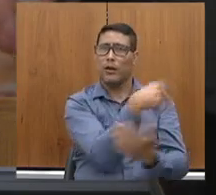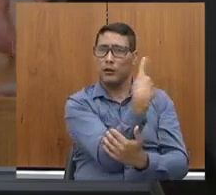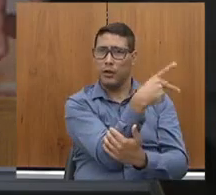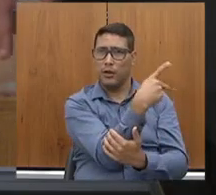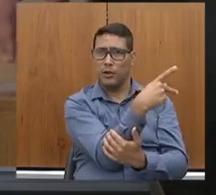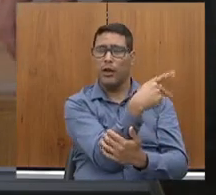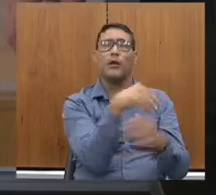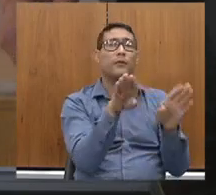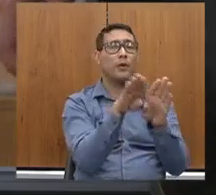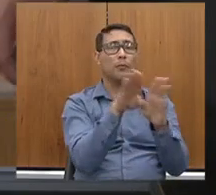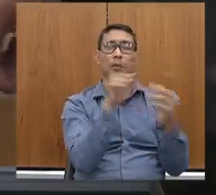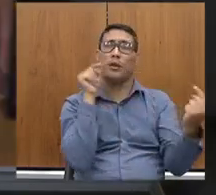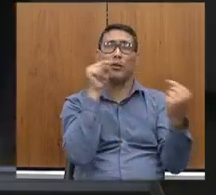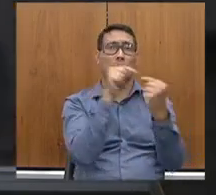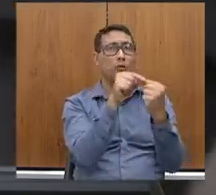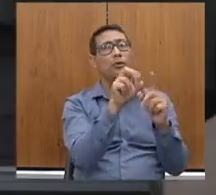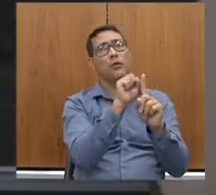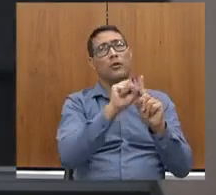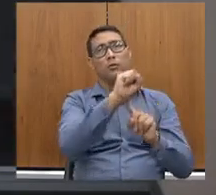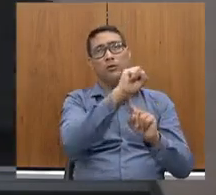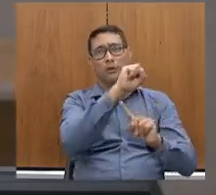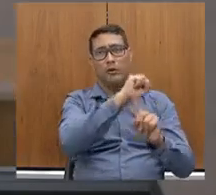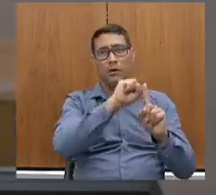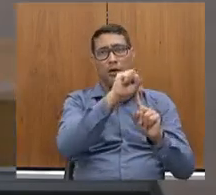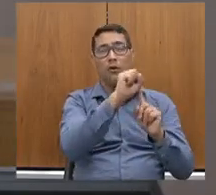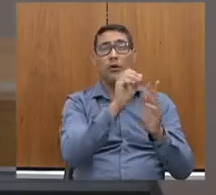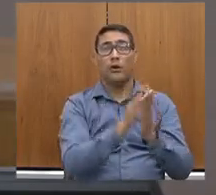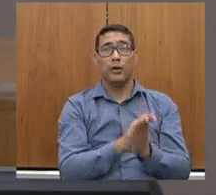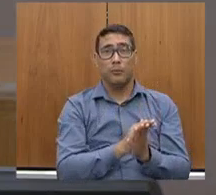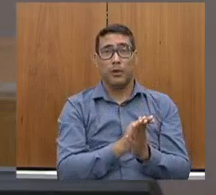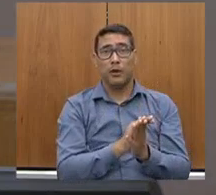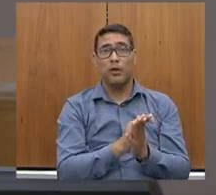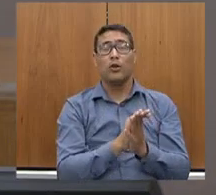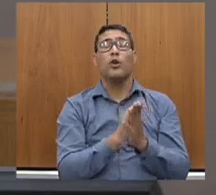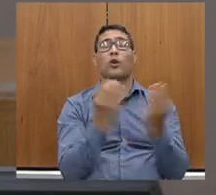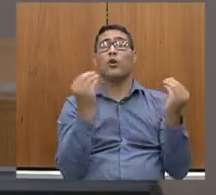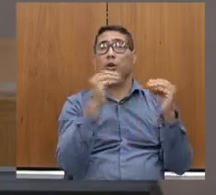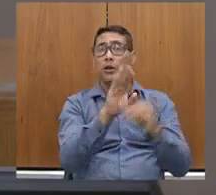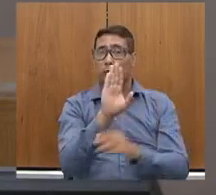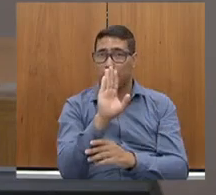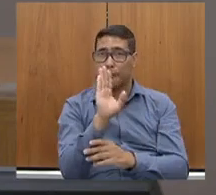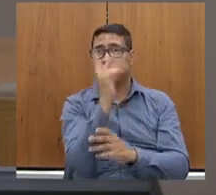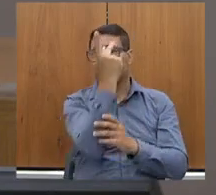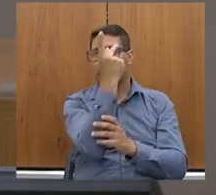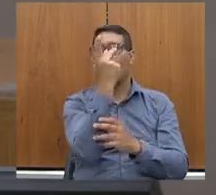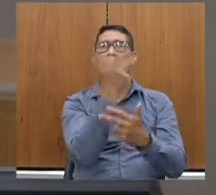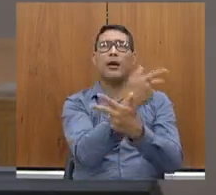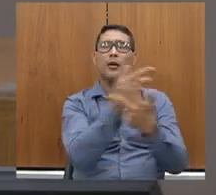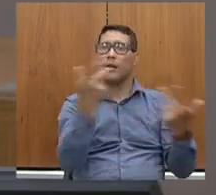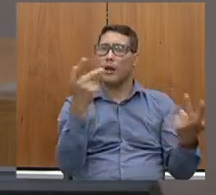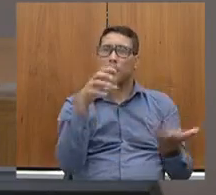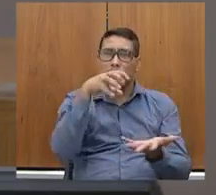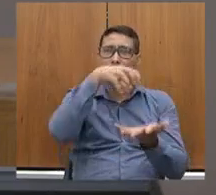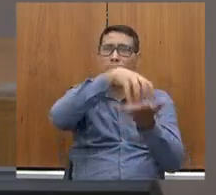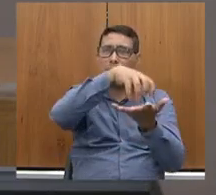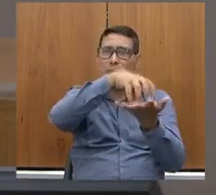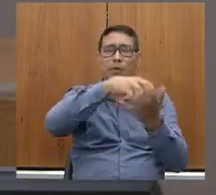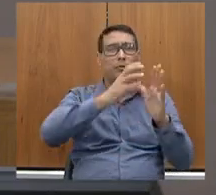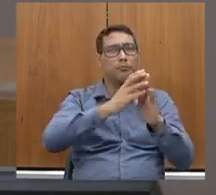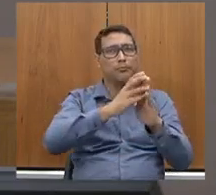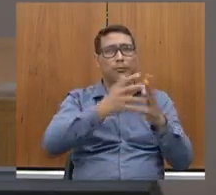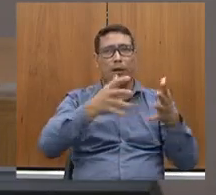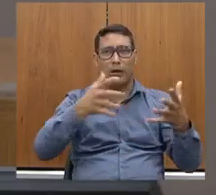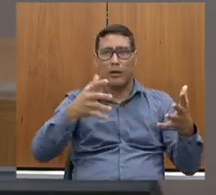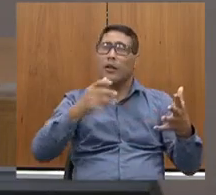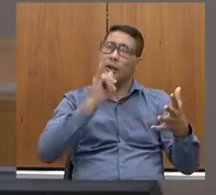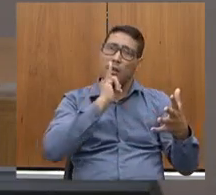sua função social. Mas, acima de tudo, colocando Belo Horizonte de volta no centro dos grandes eventos. A reinauguração